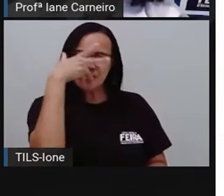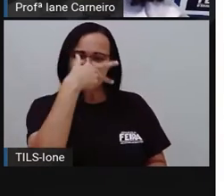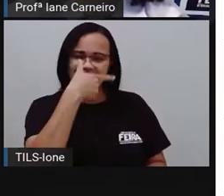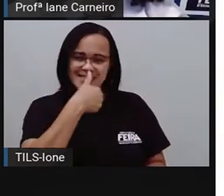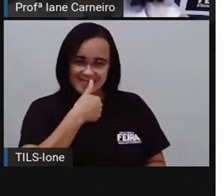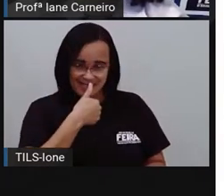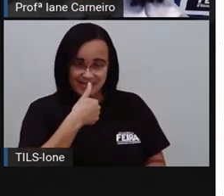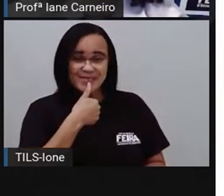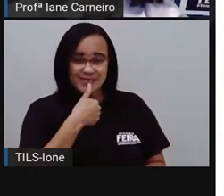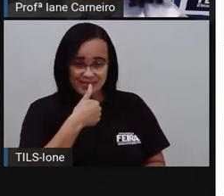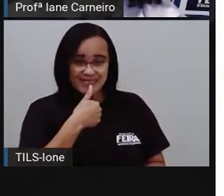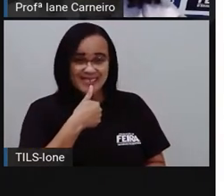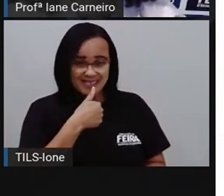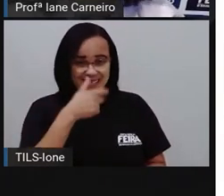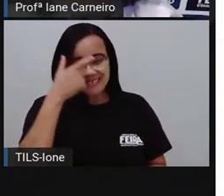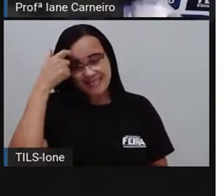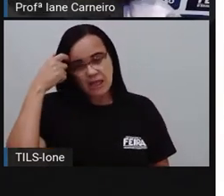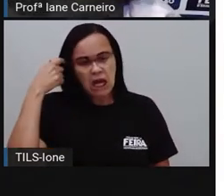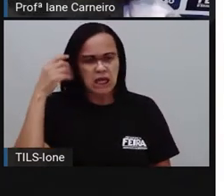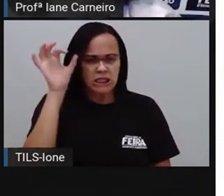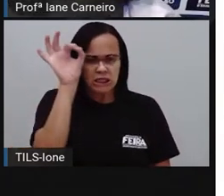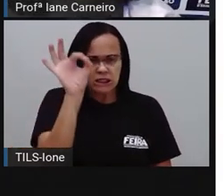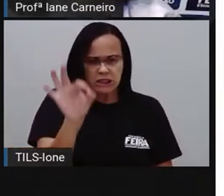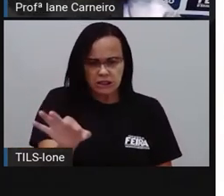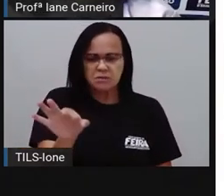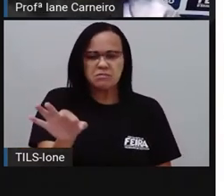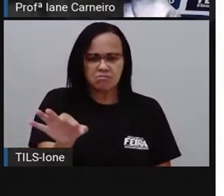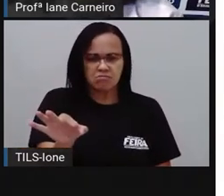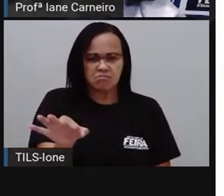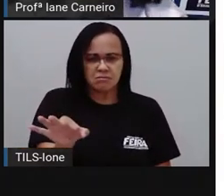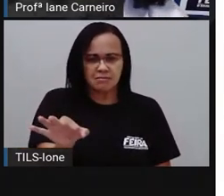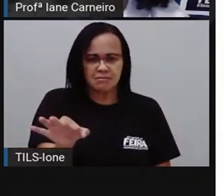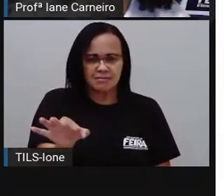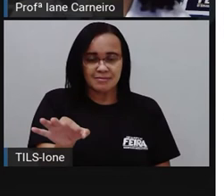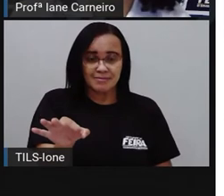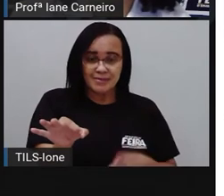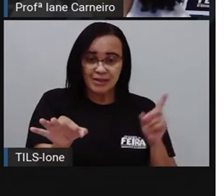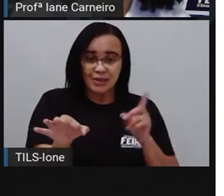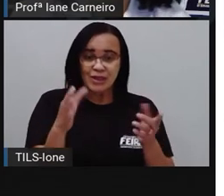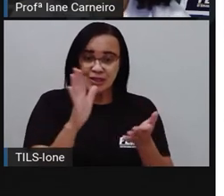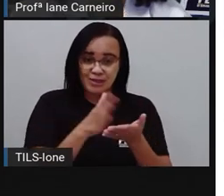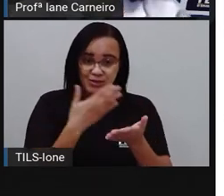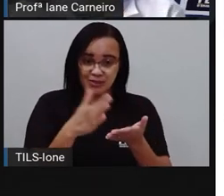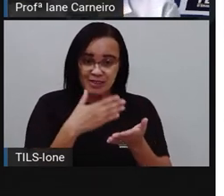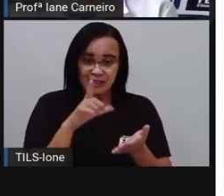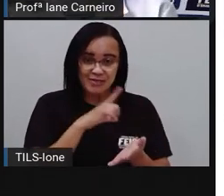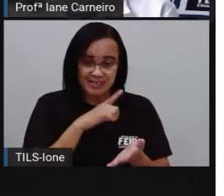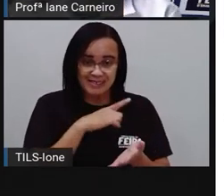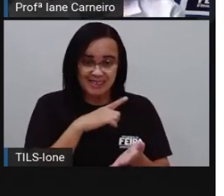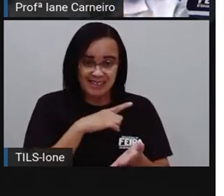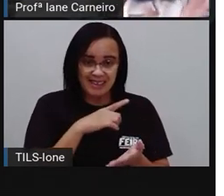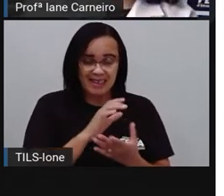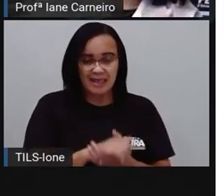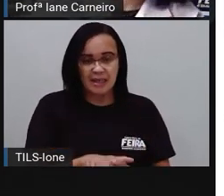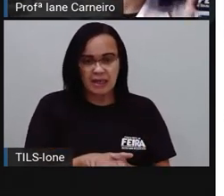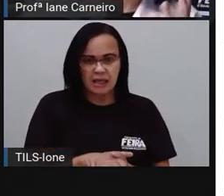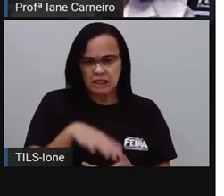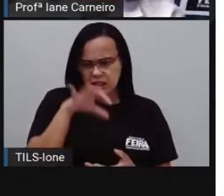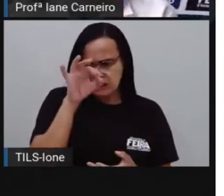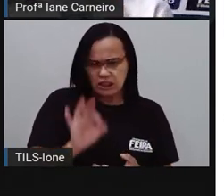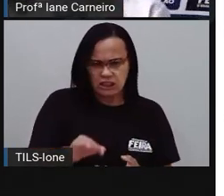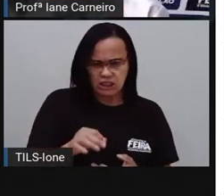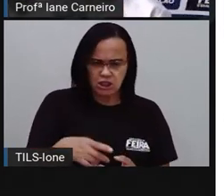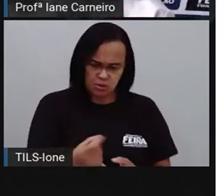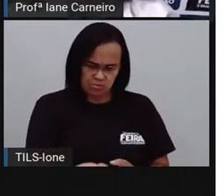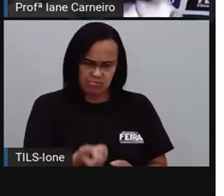O oposto de certinho, né? O que aparece lá no livro é esquisito, né? Uma coisa que está certinha, outra